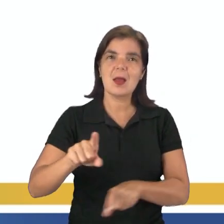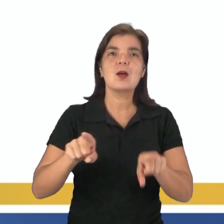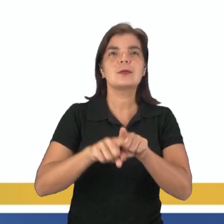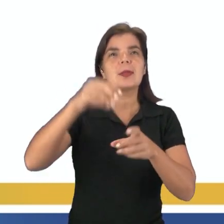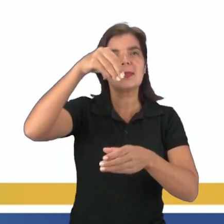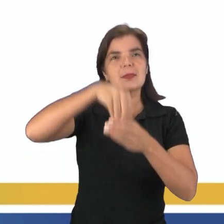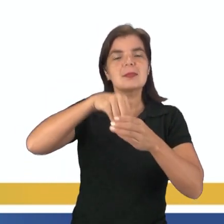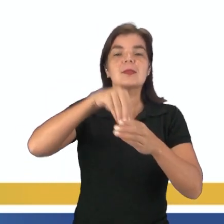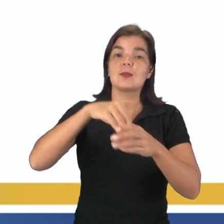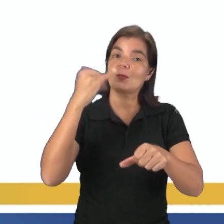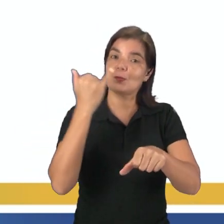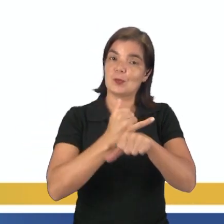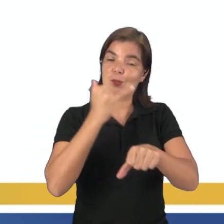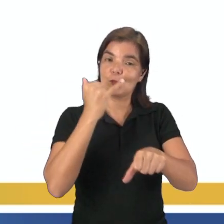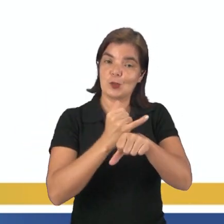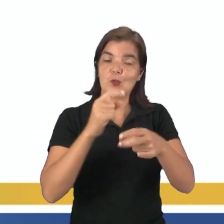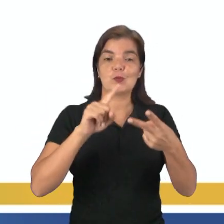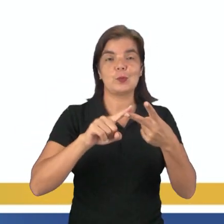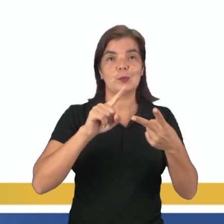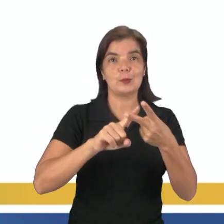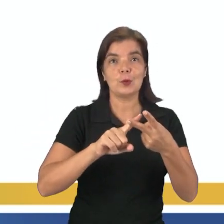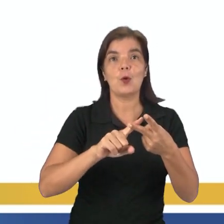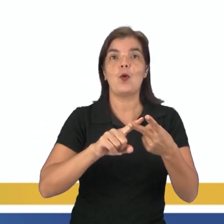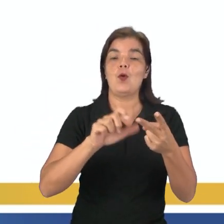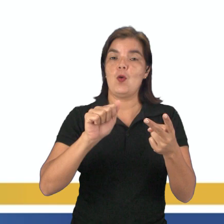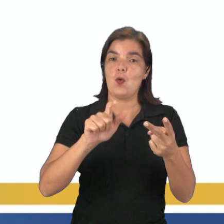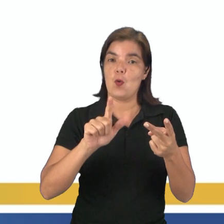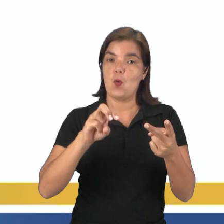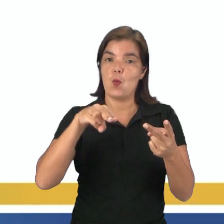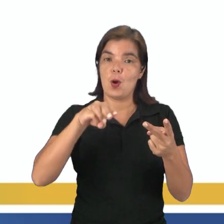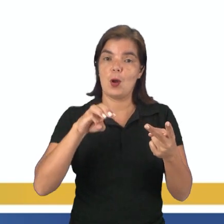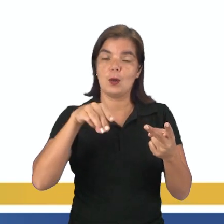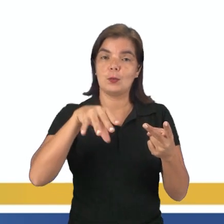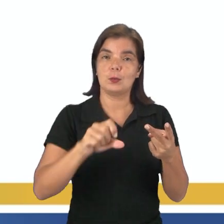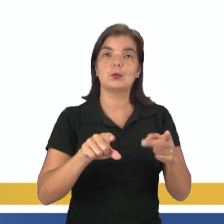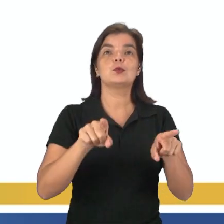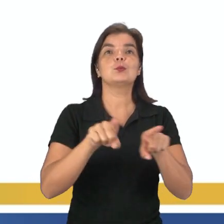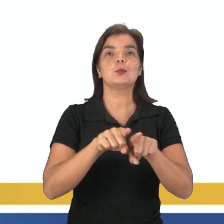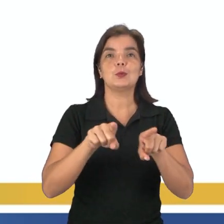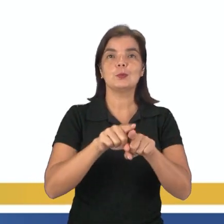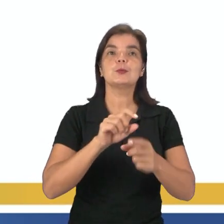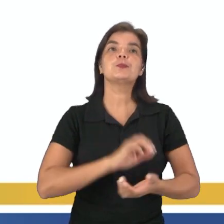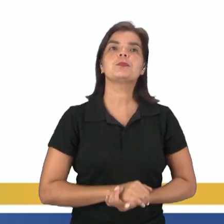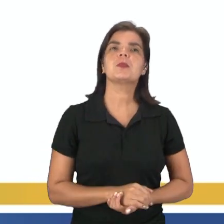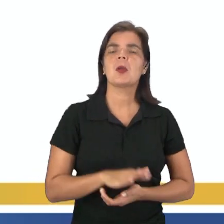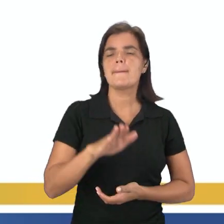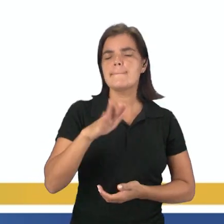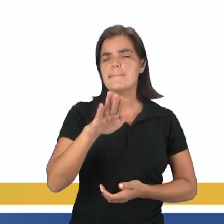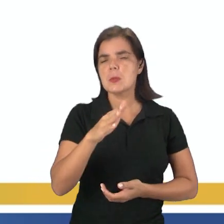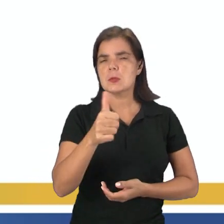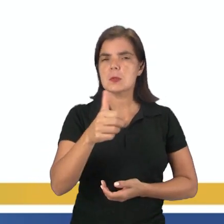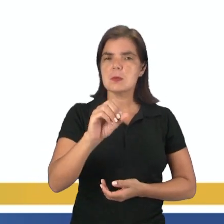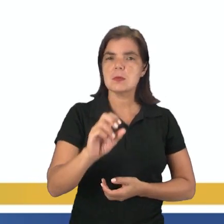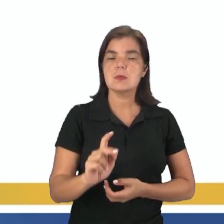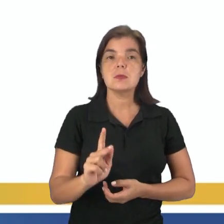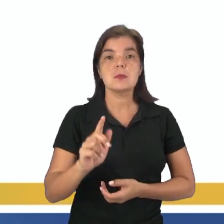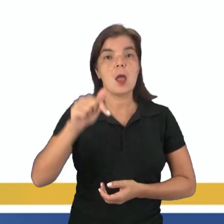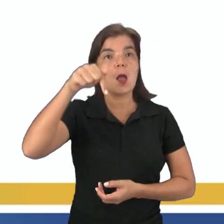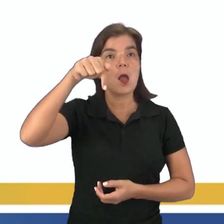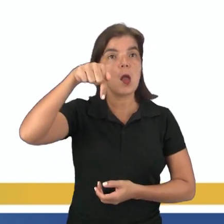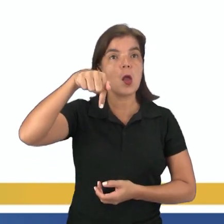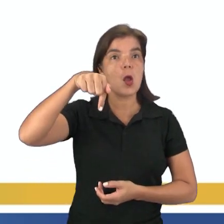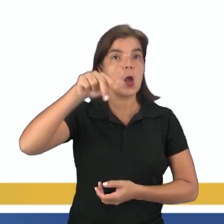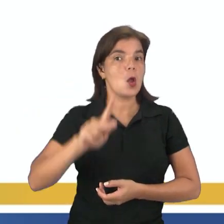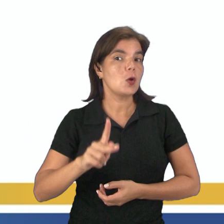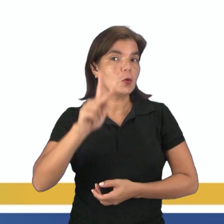dentre os minerais, não esqueça que a gente pode destacar o silício, magnésio, o ferro e também o alumínio, tá? Dependendo, né, de que